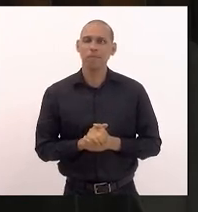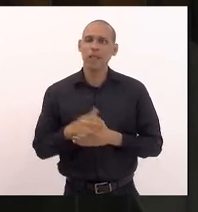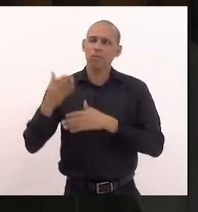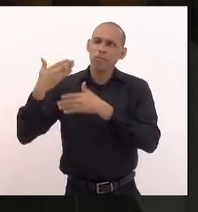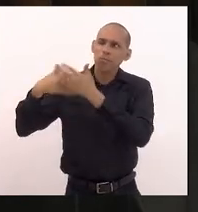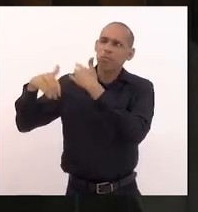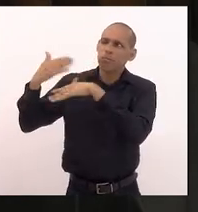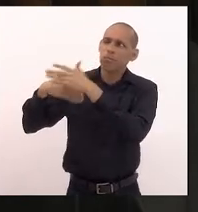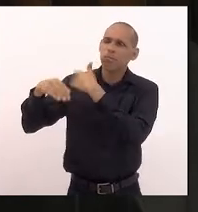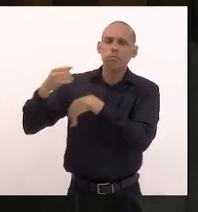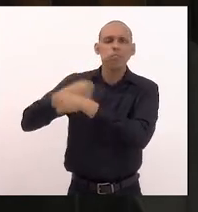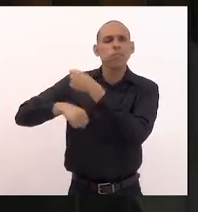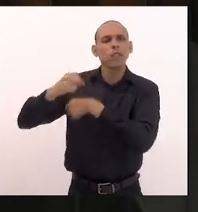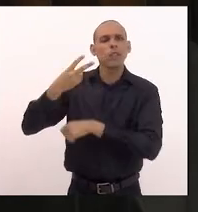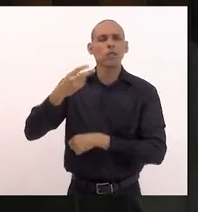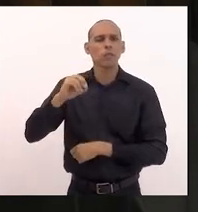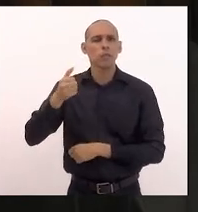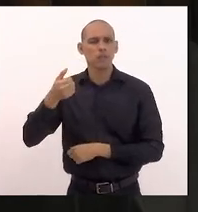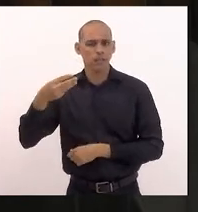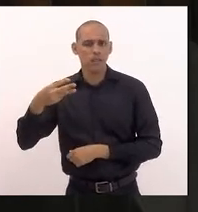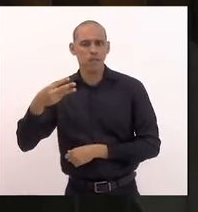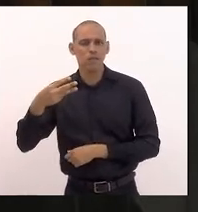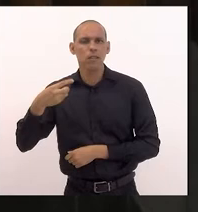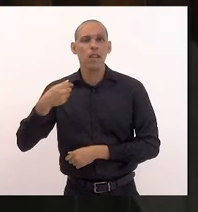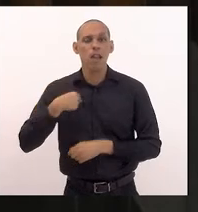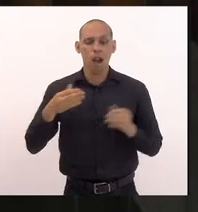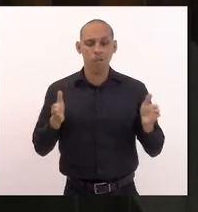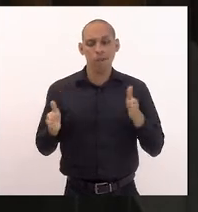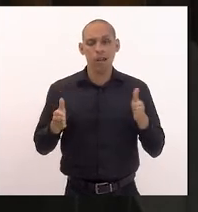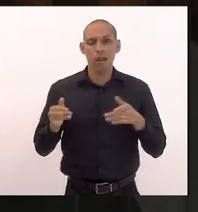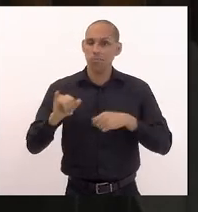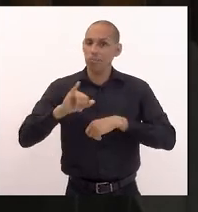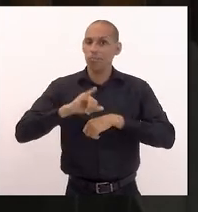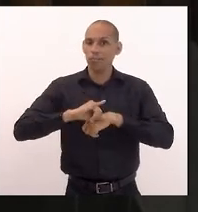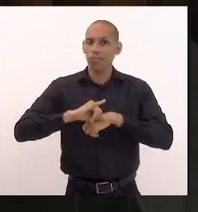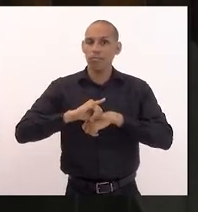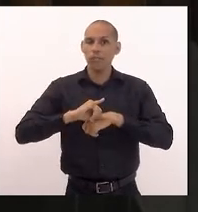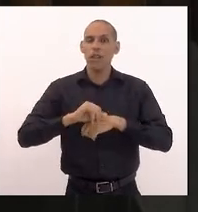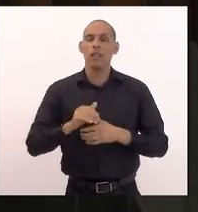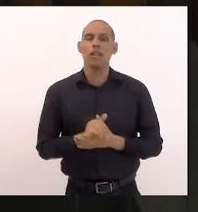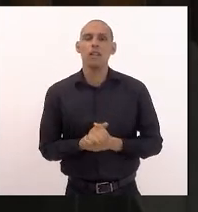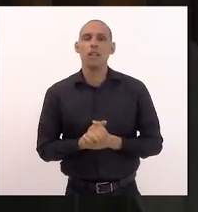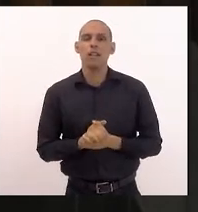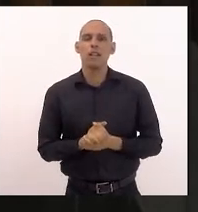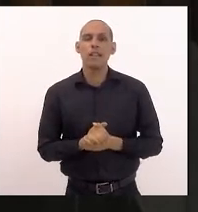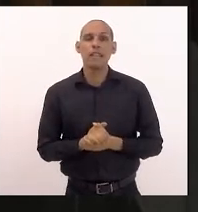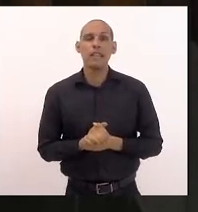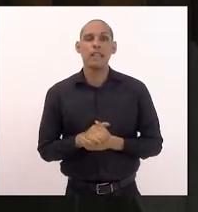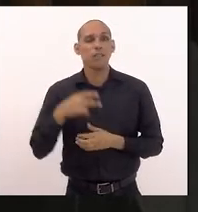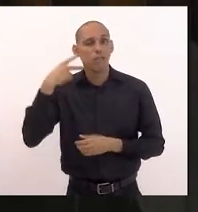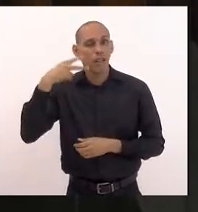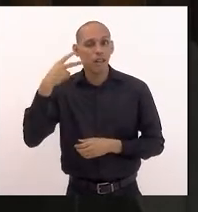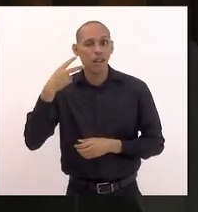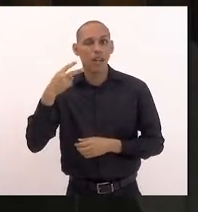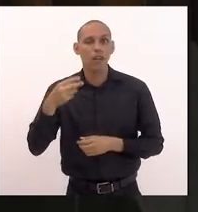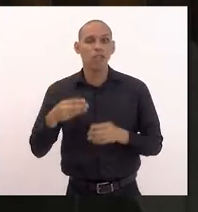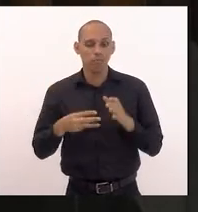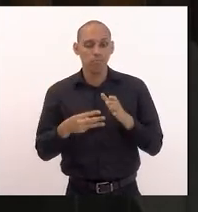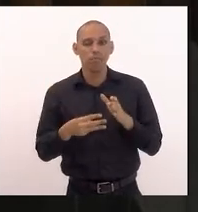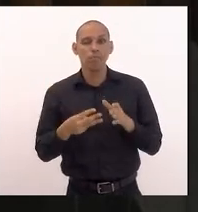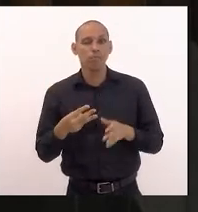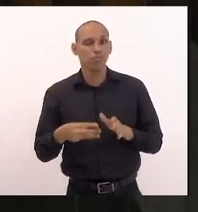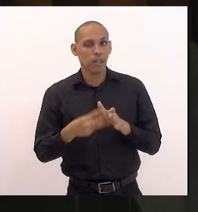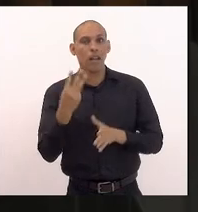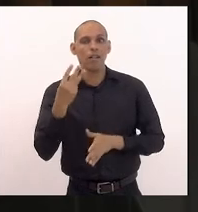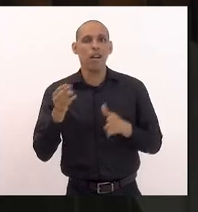2013 quando eu ocupei o mandato em Volta Redonda de três mandatos de vereadores o projeto que